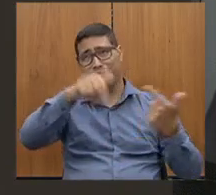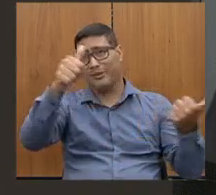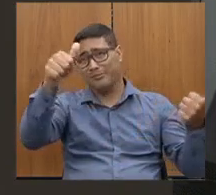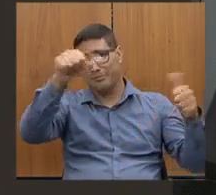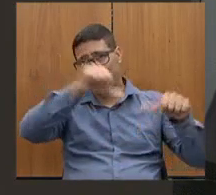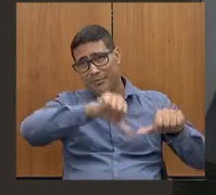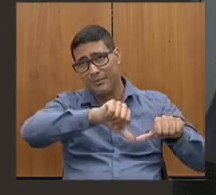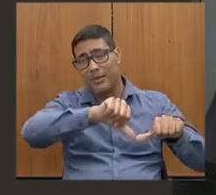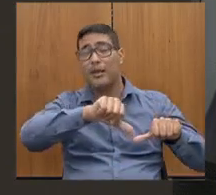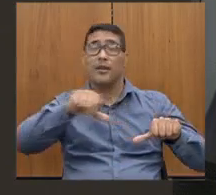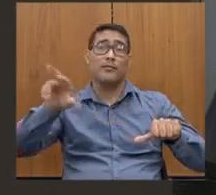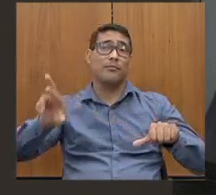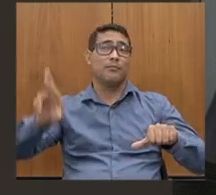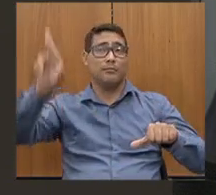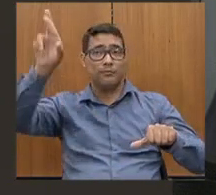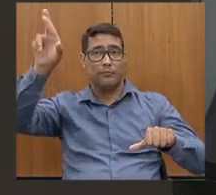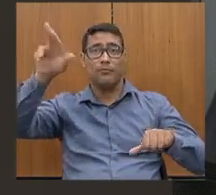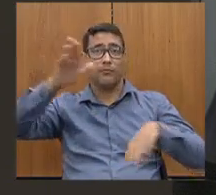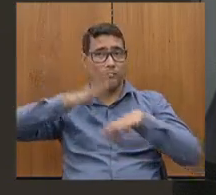de buscar